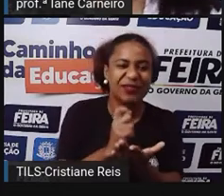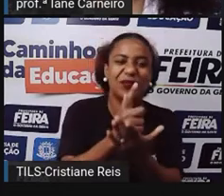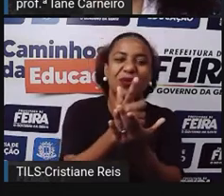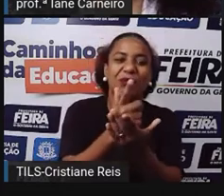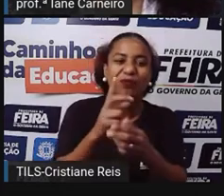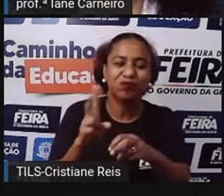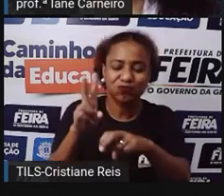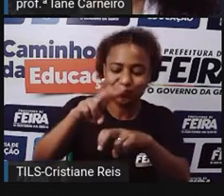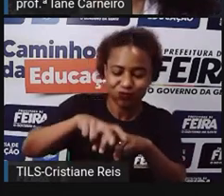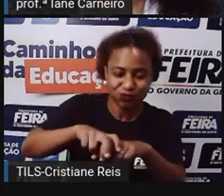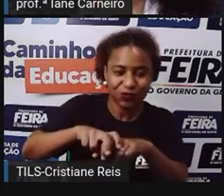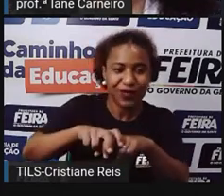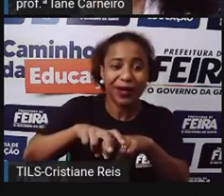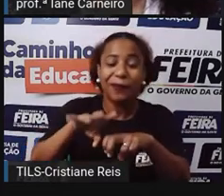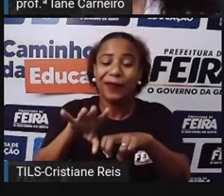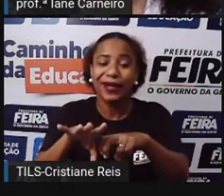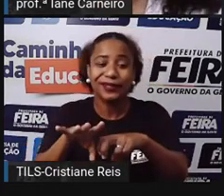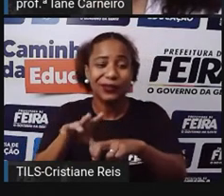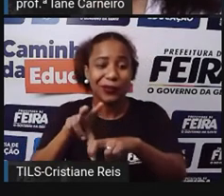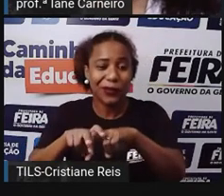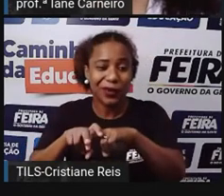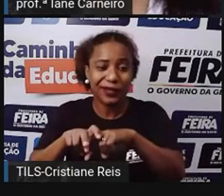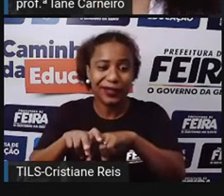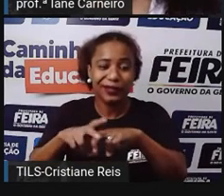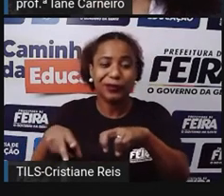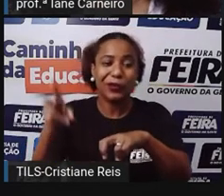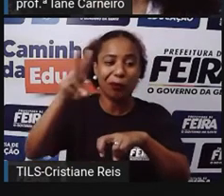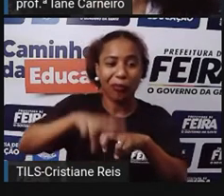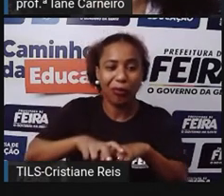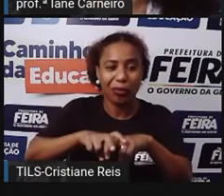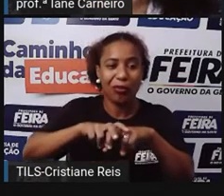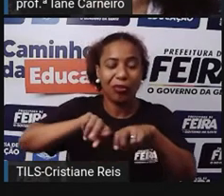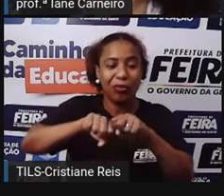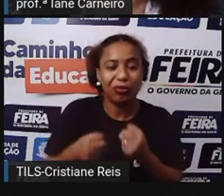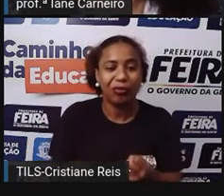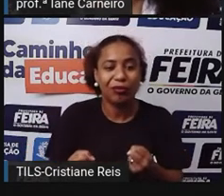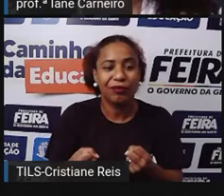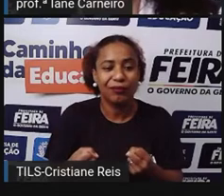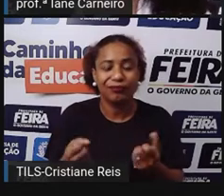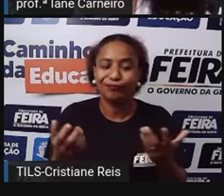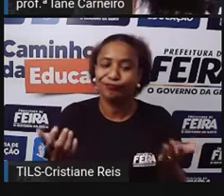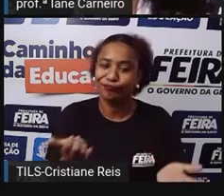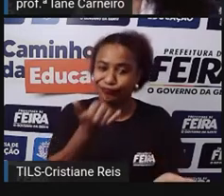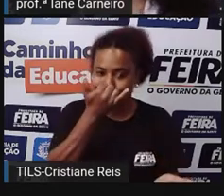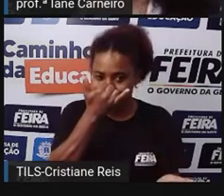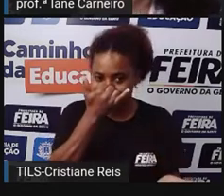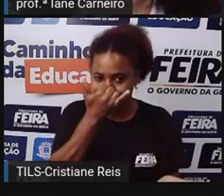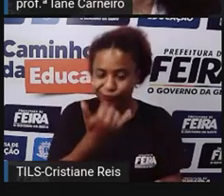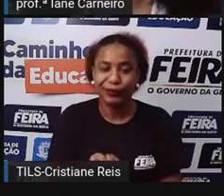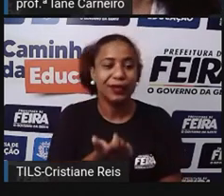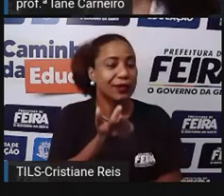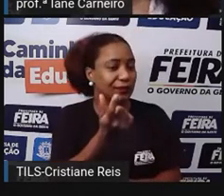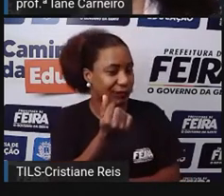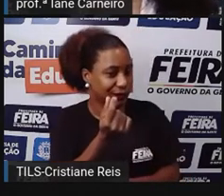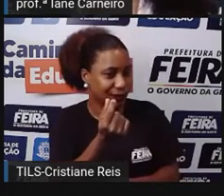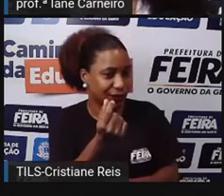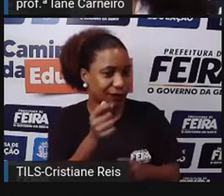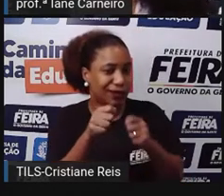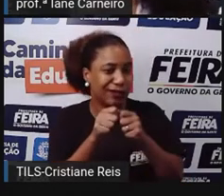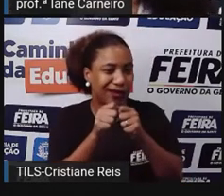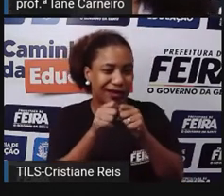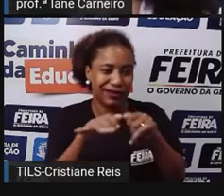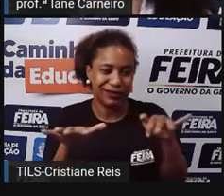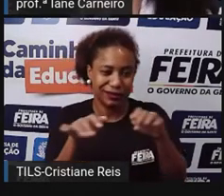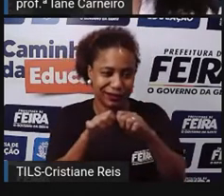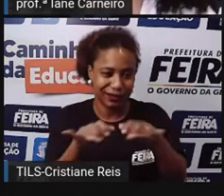quebrou Então a gente precisa Aprender a administrar O nosso dinheiro Não gastar o nosso dinheiro Com o que Não é necessário